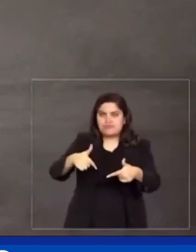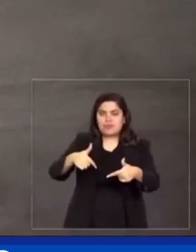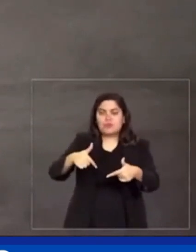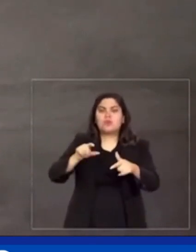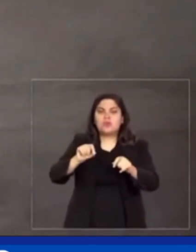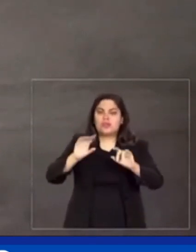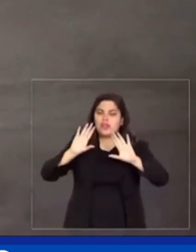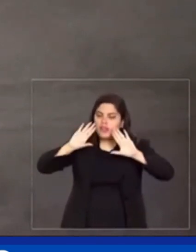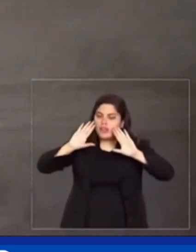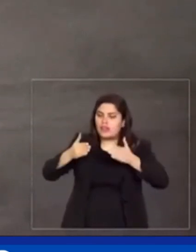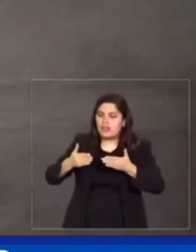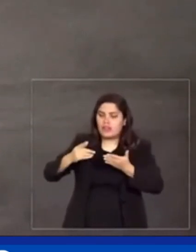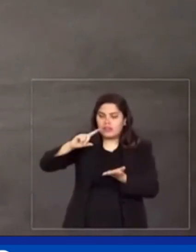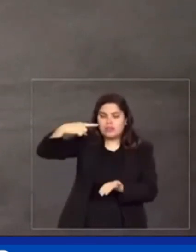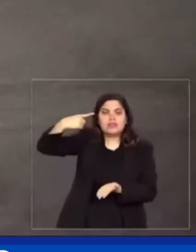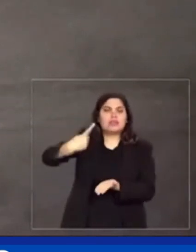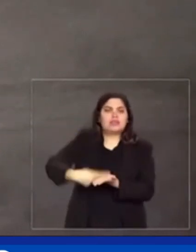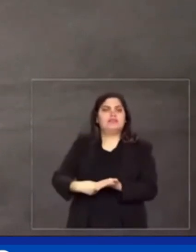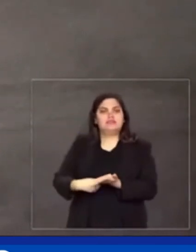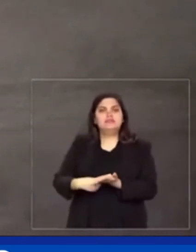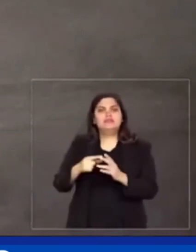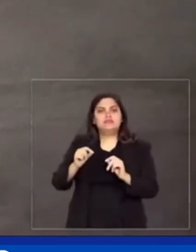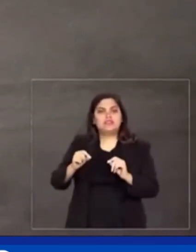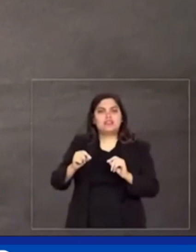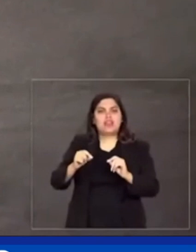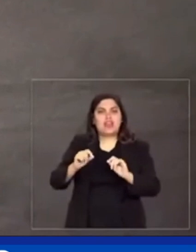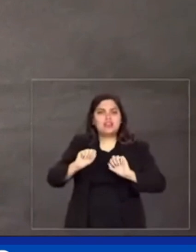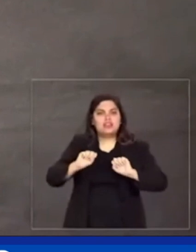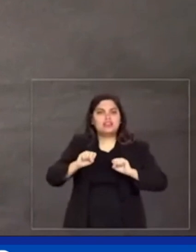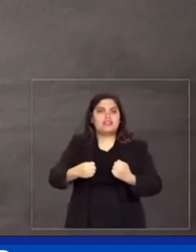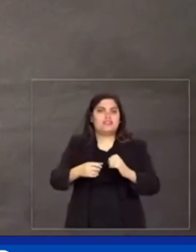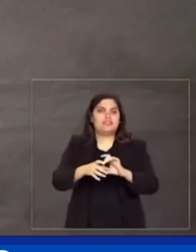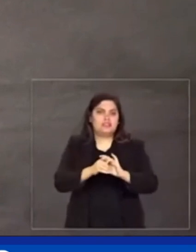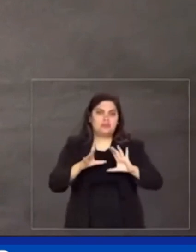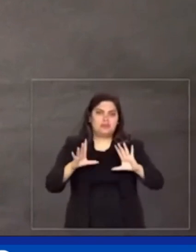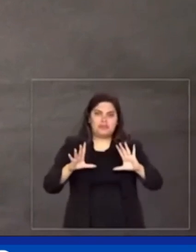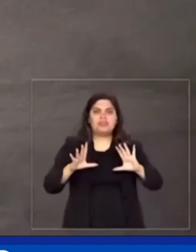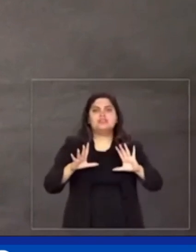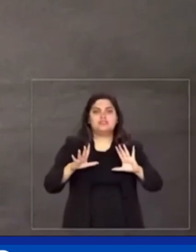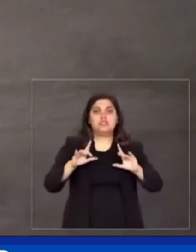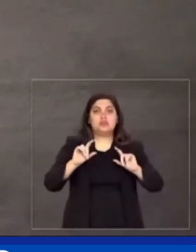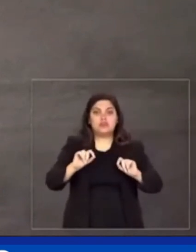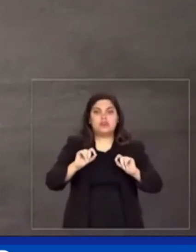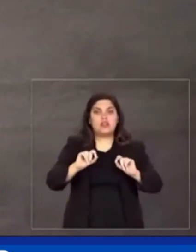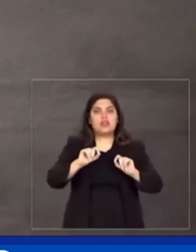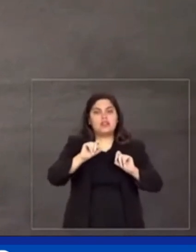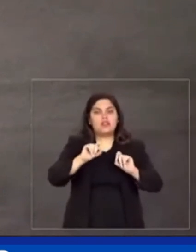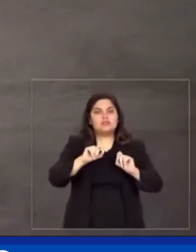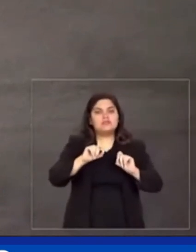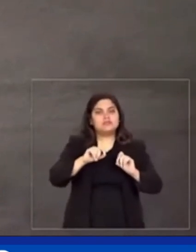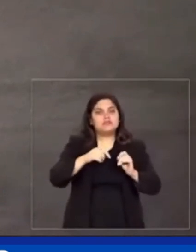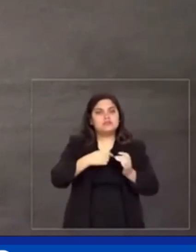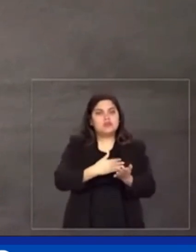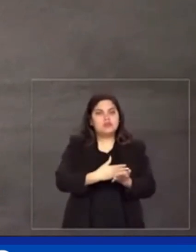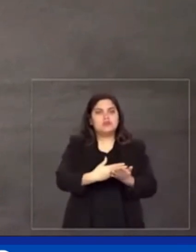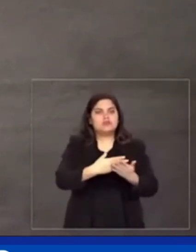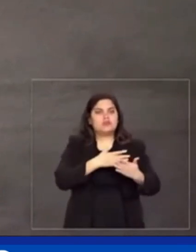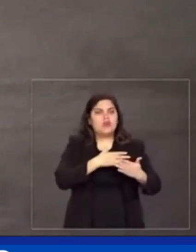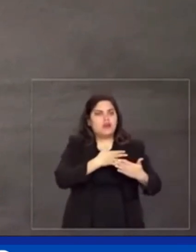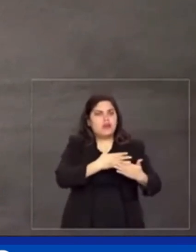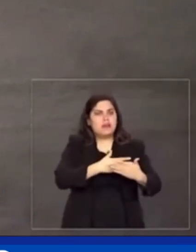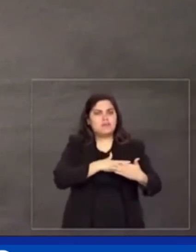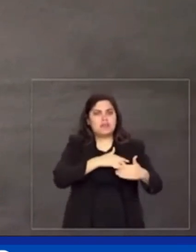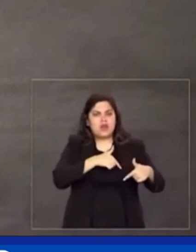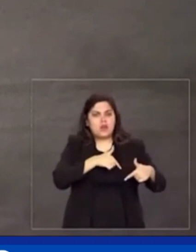um firme compromisso à defesa da democracia, que é a origem da minha luta